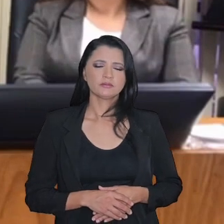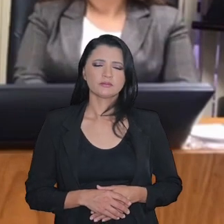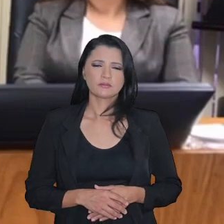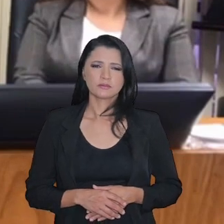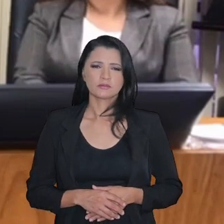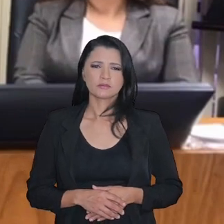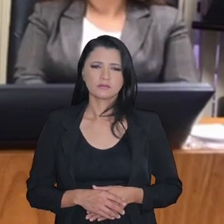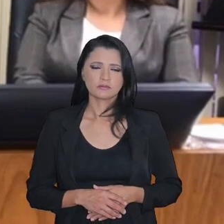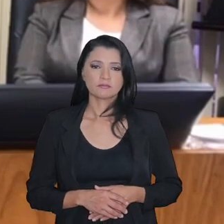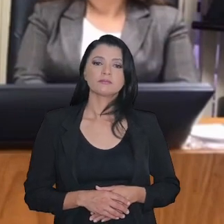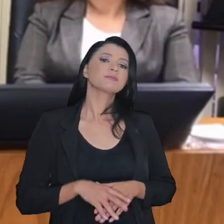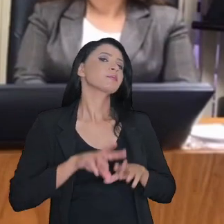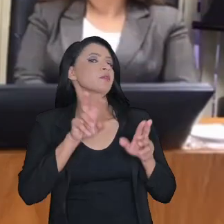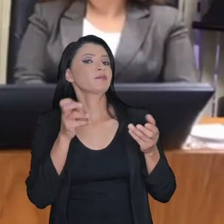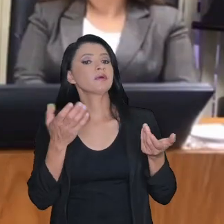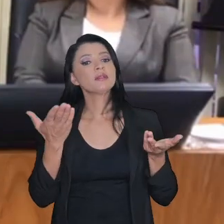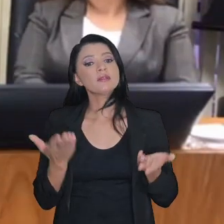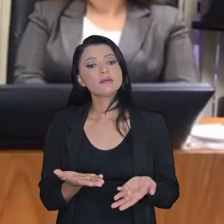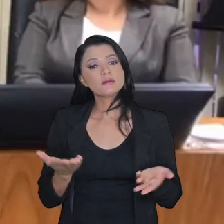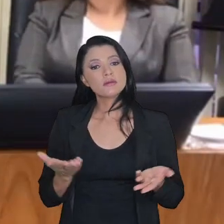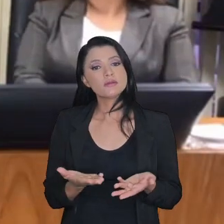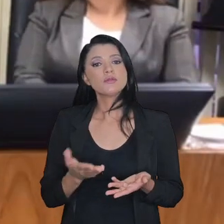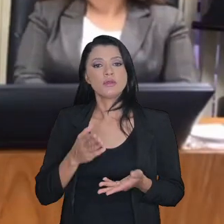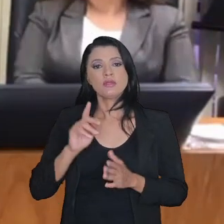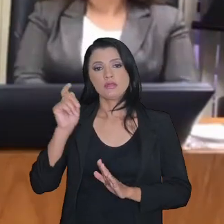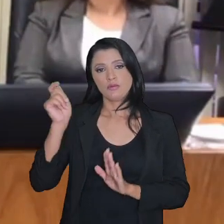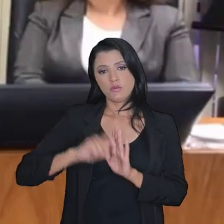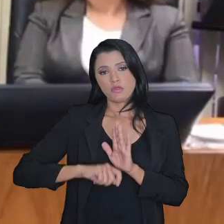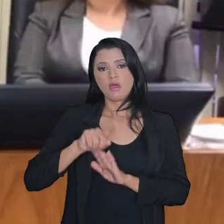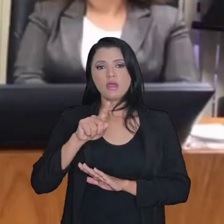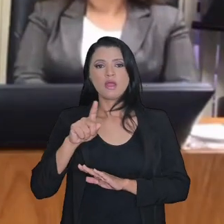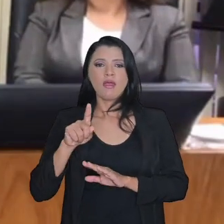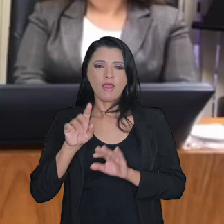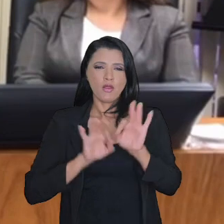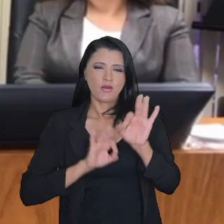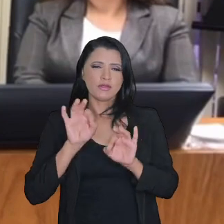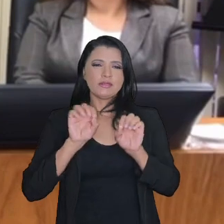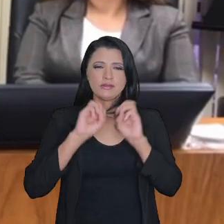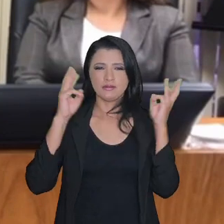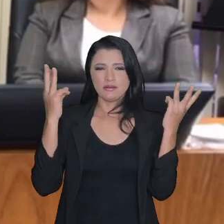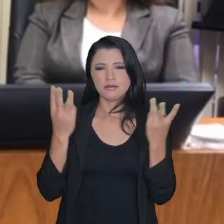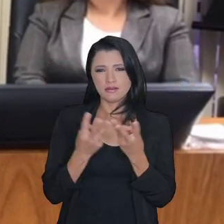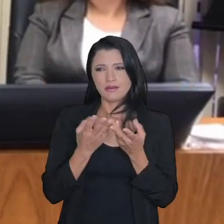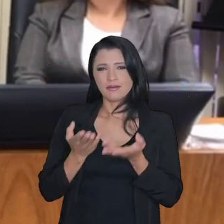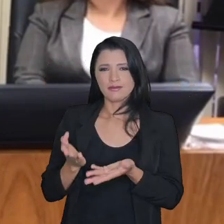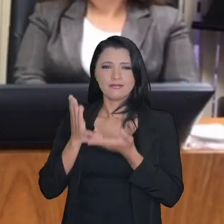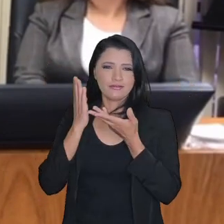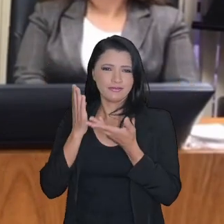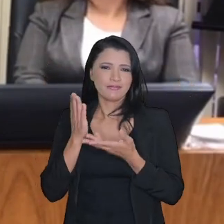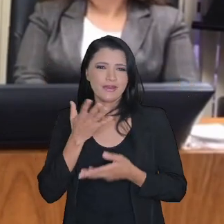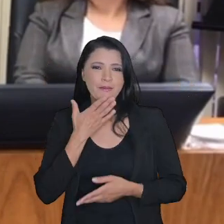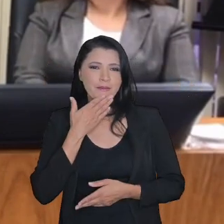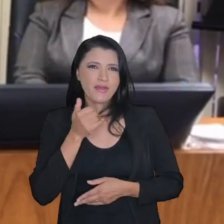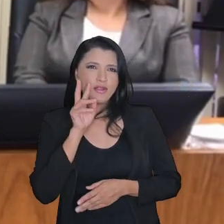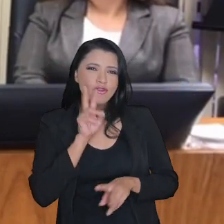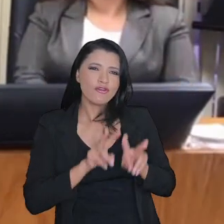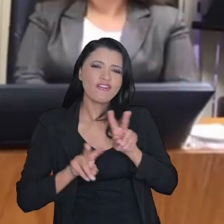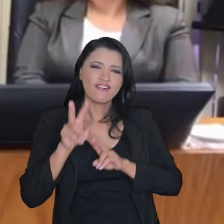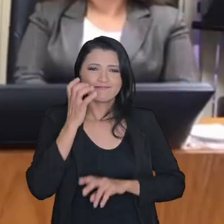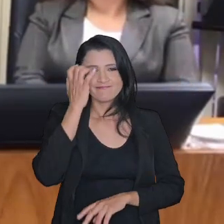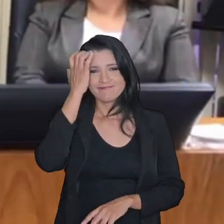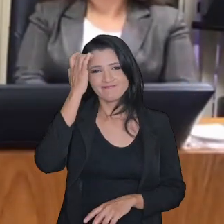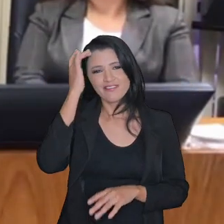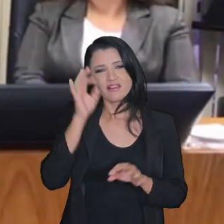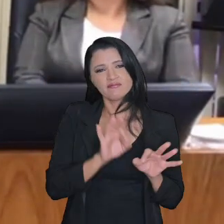A transação tributária, vou pedir alguns slides para a gente posicionar melhor, mais fácil de visualizar.